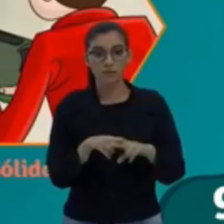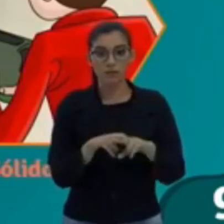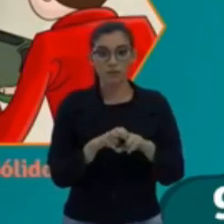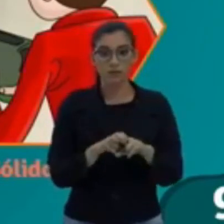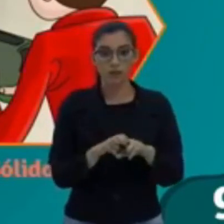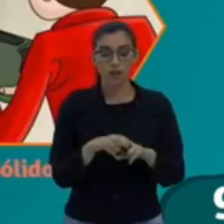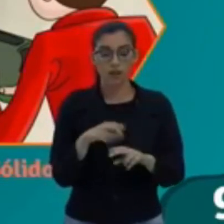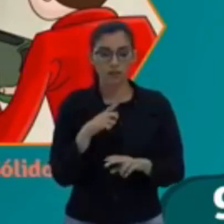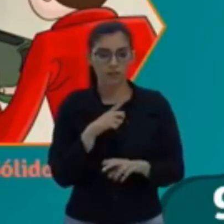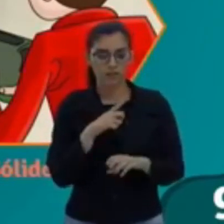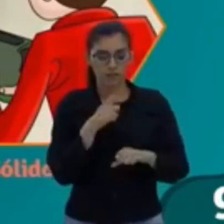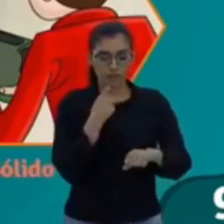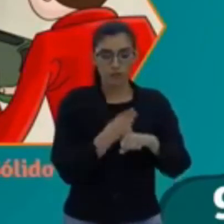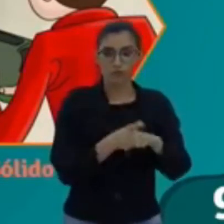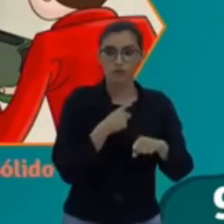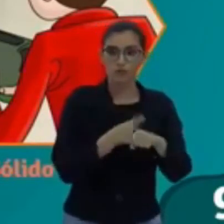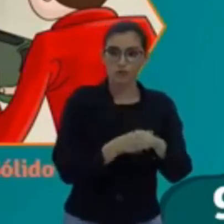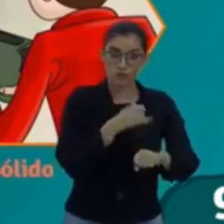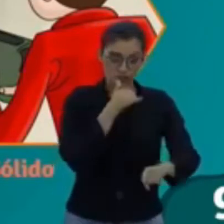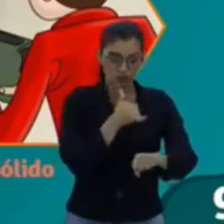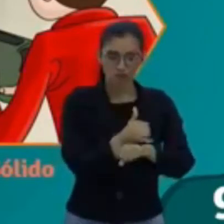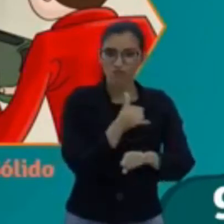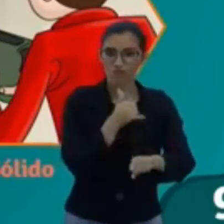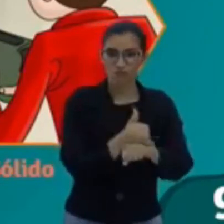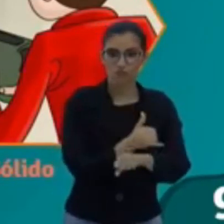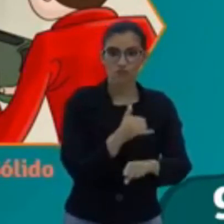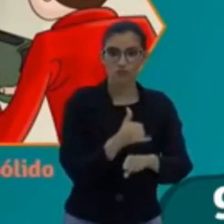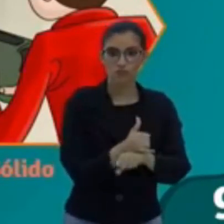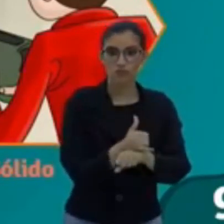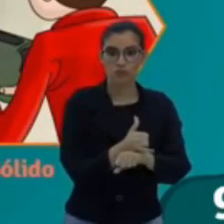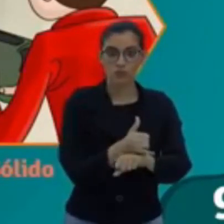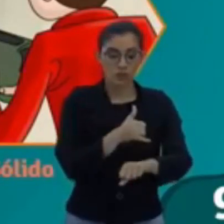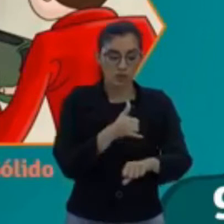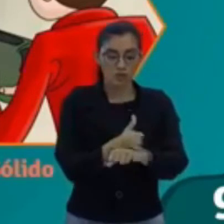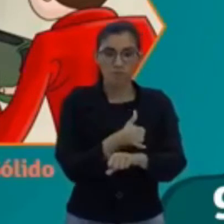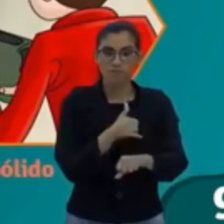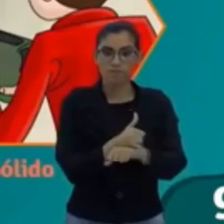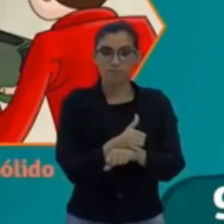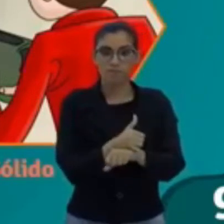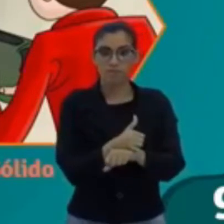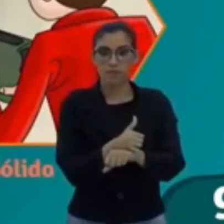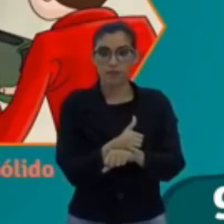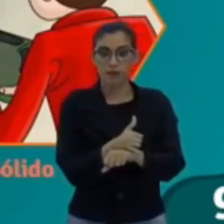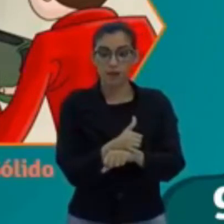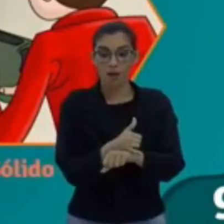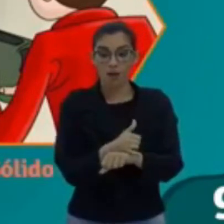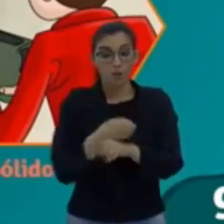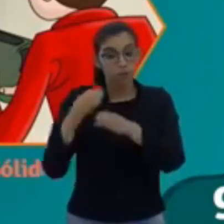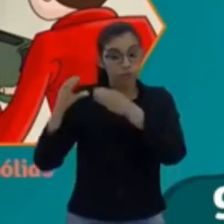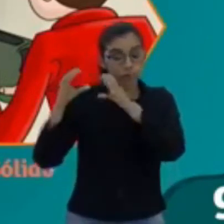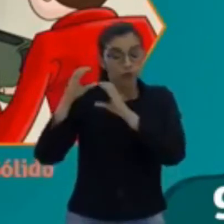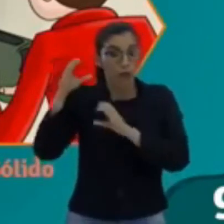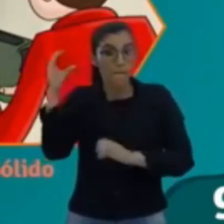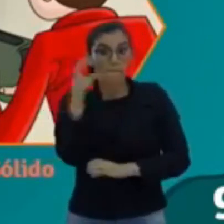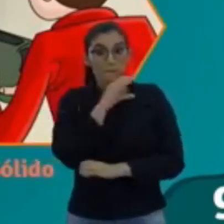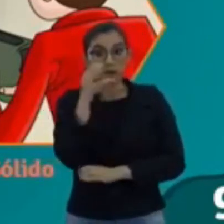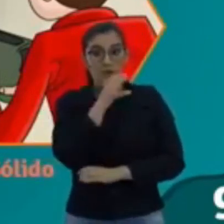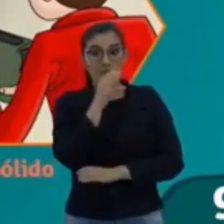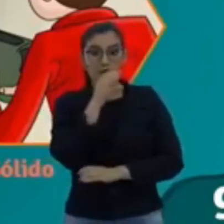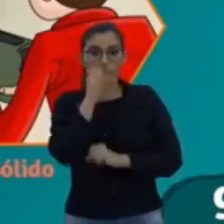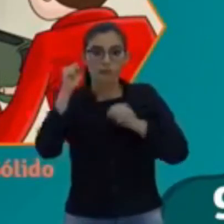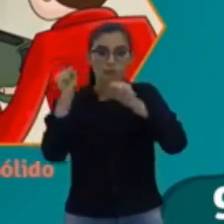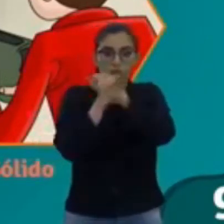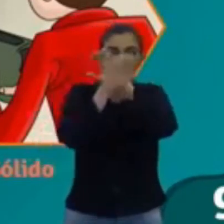sólido, não é? Que é o ferro. No meio sólido, o som é mais rápido. E no ar,